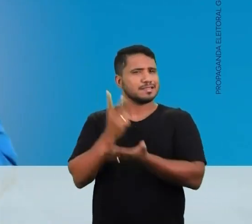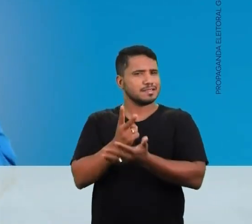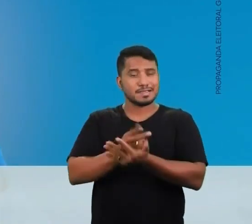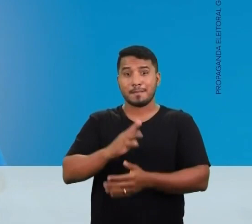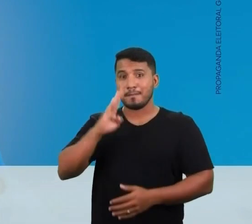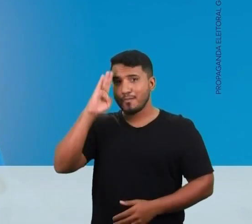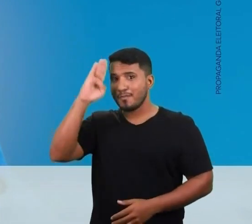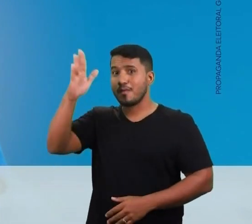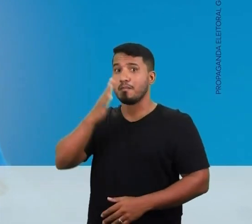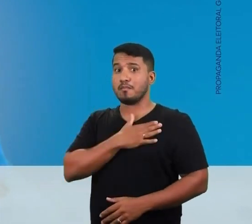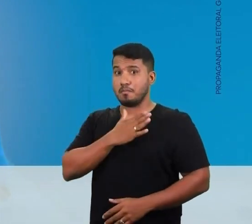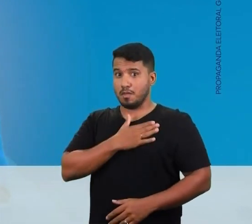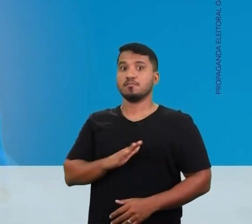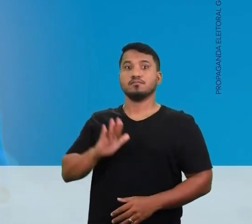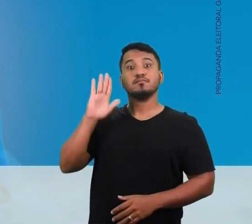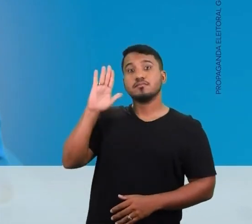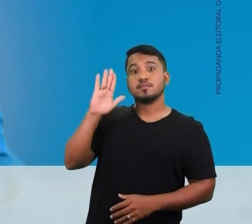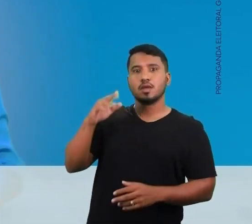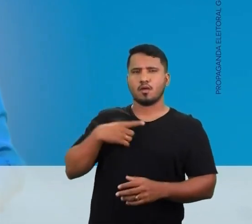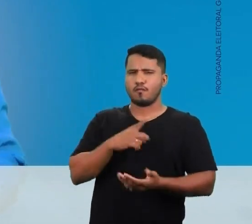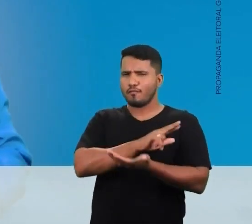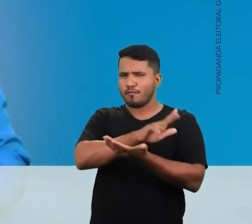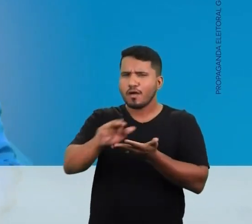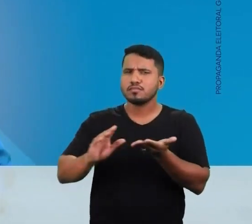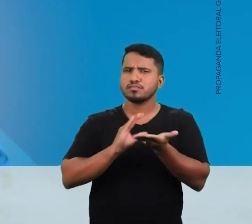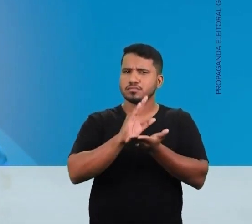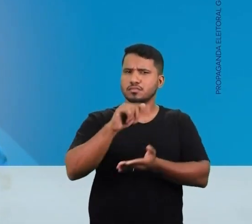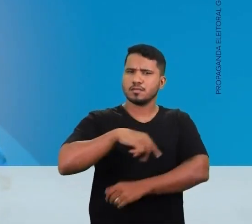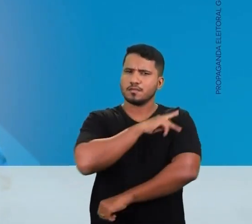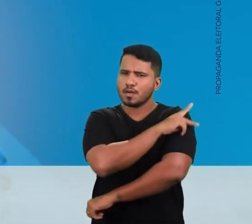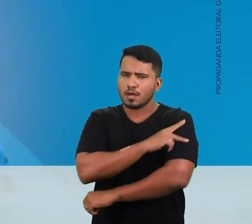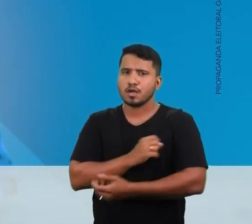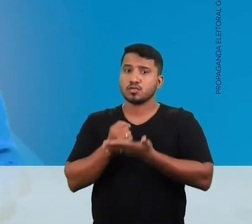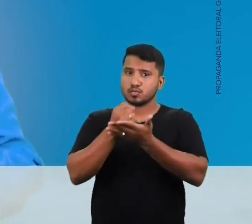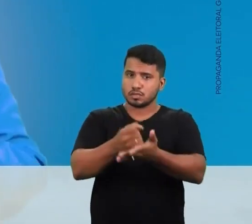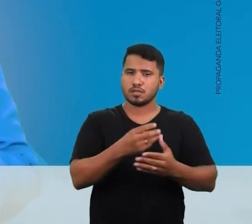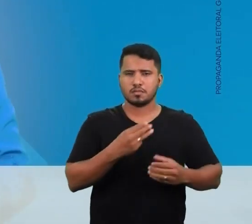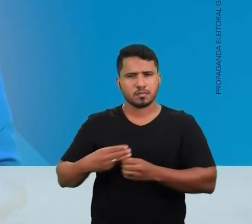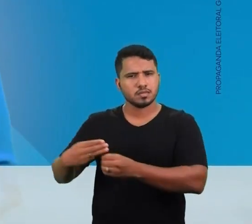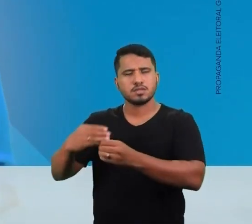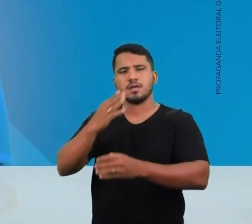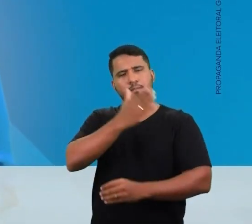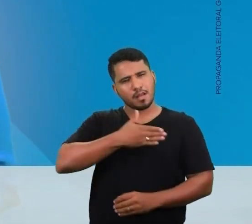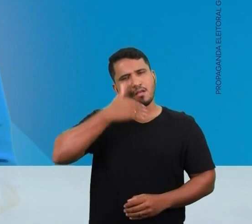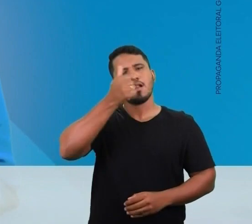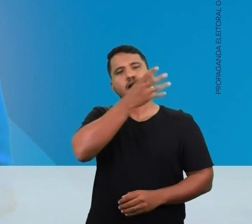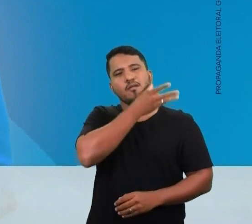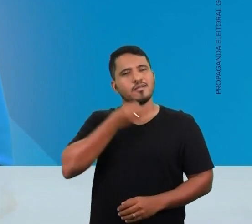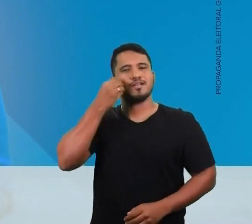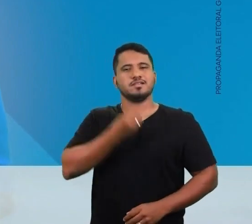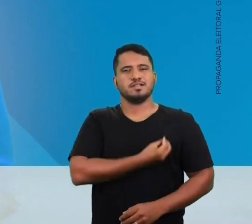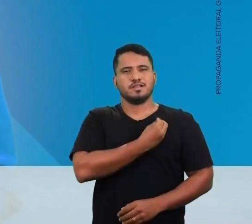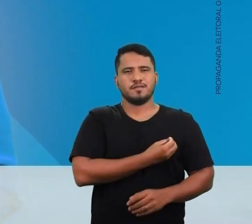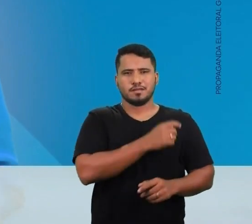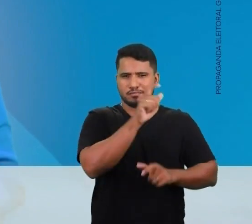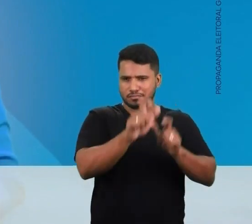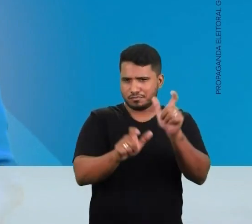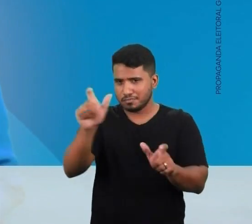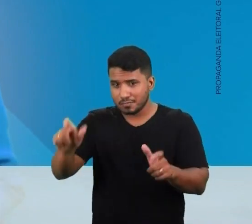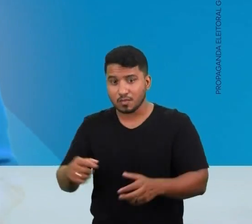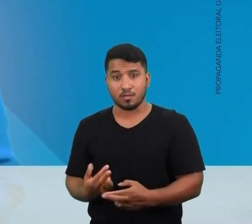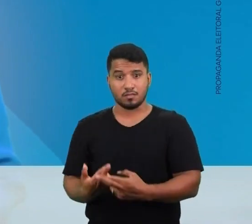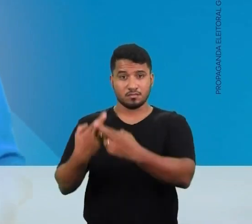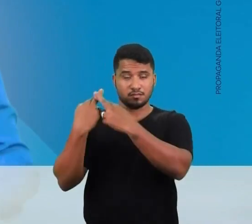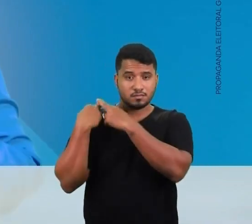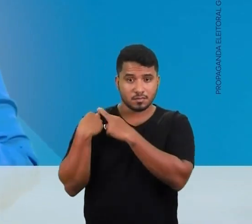sabem que sempre foram prioridade no meu mandato. Trouxe muitos recursos para o Piauí, ajudando os municípios a melhorarem a qualidade de vida